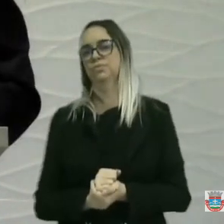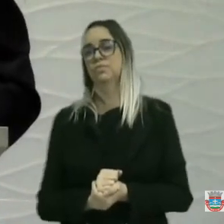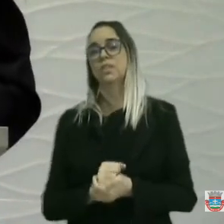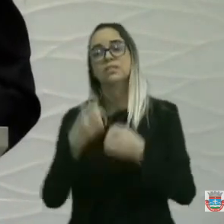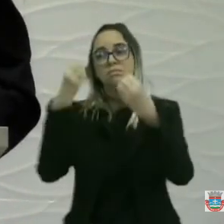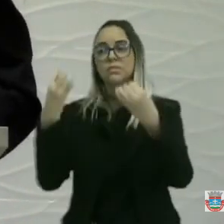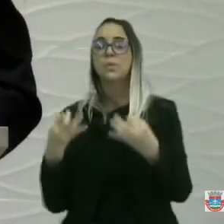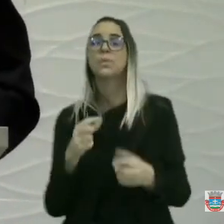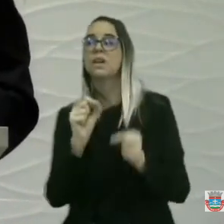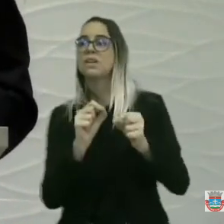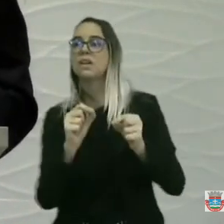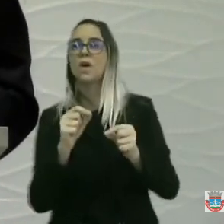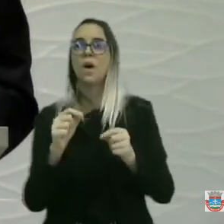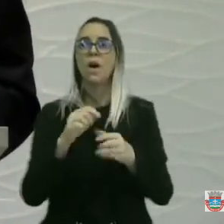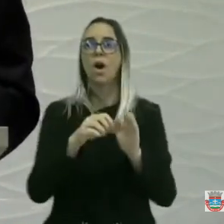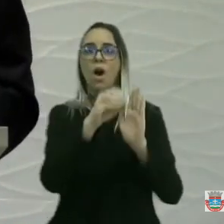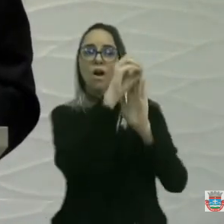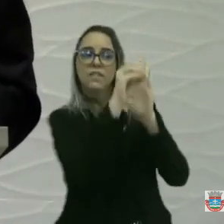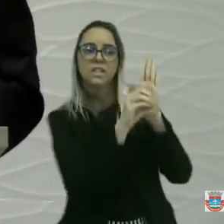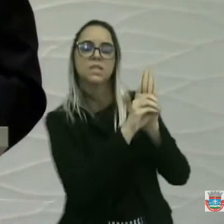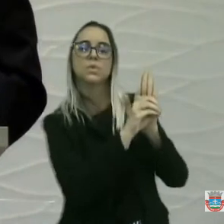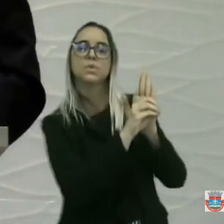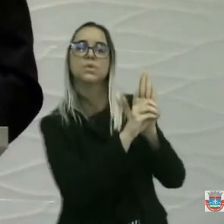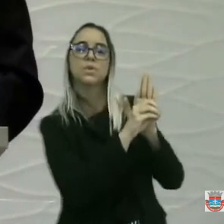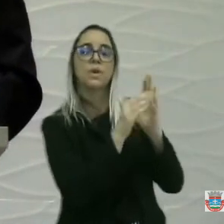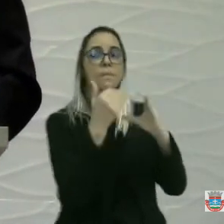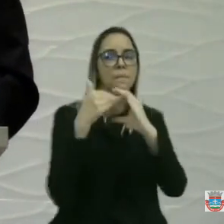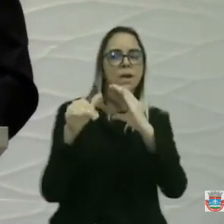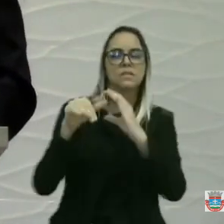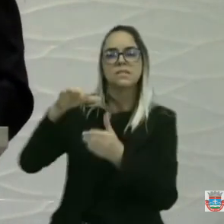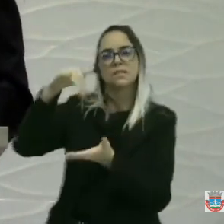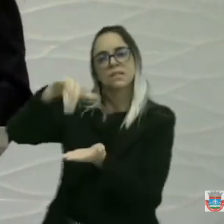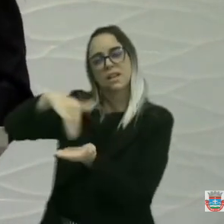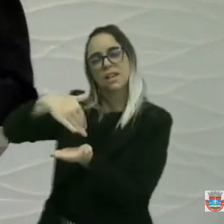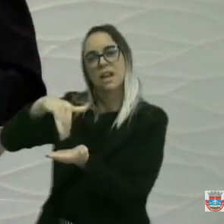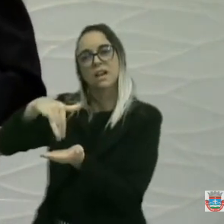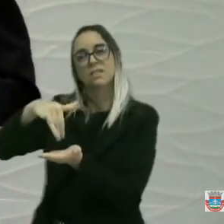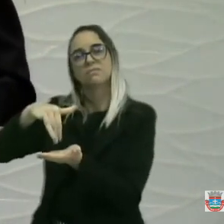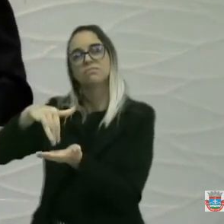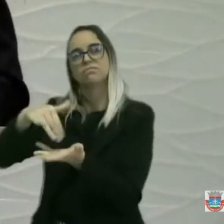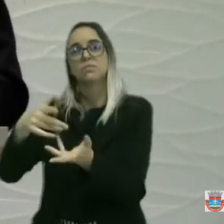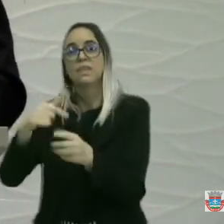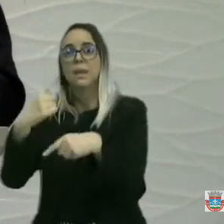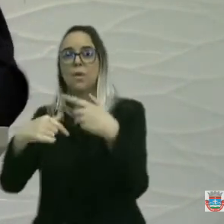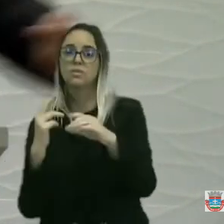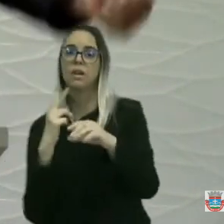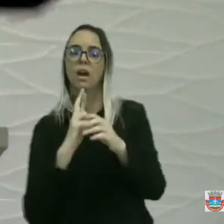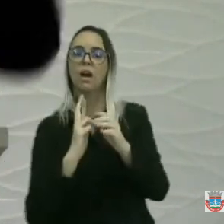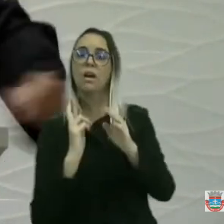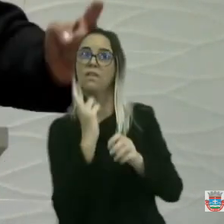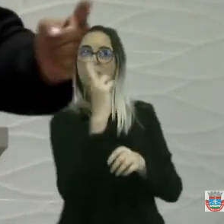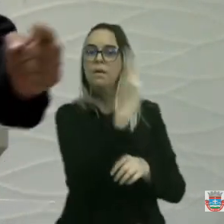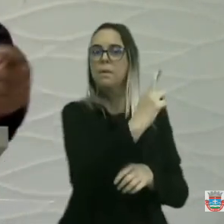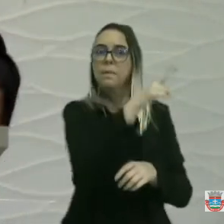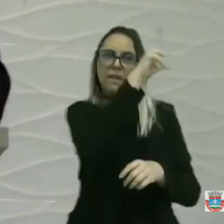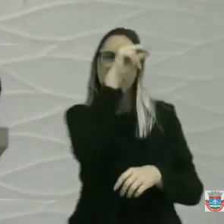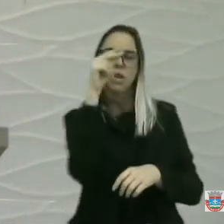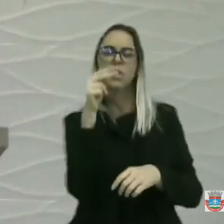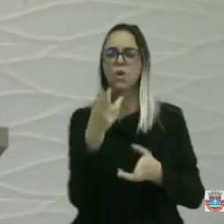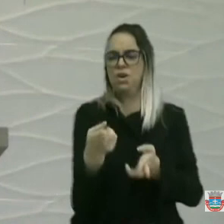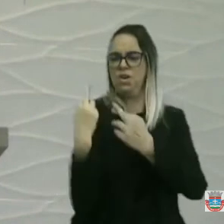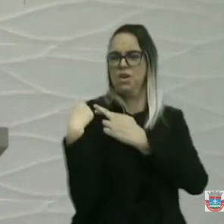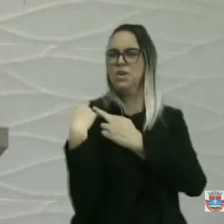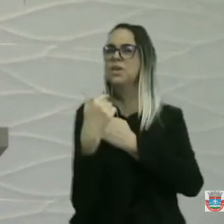Você solicitou o ofício, pode pegar lá na secretaria. Que o ofício já foi respondido o prefeito. Irresponsável. Que vai chamar essa Câmara de